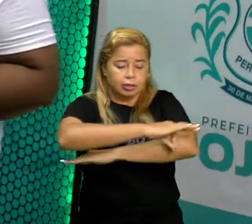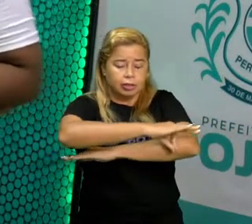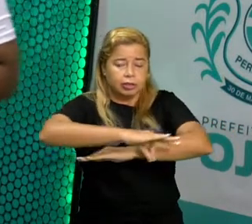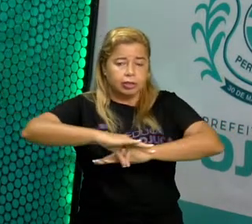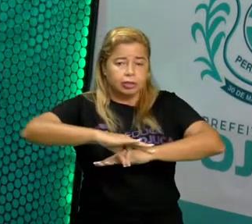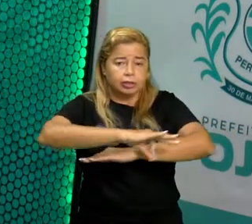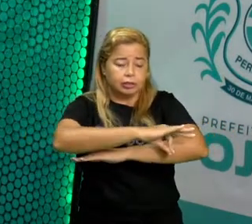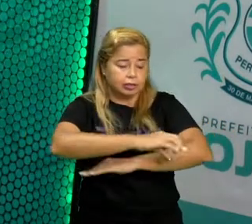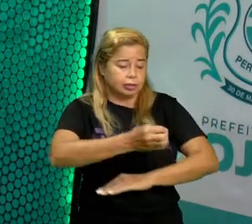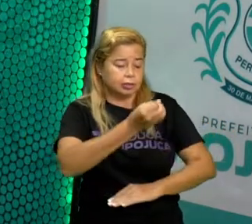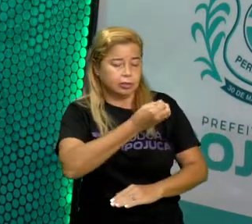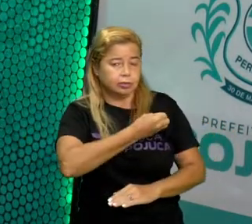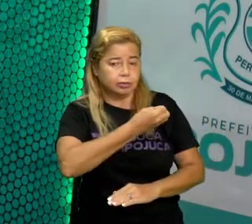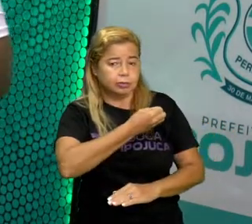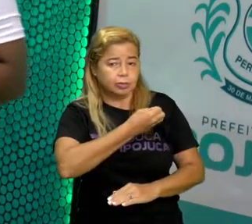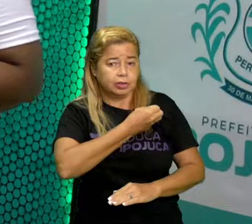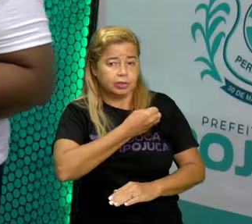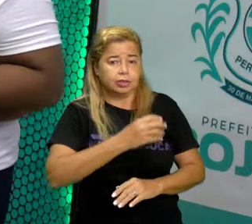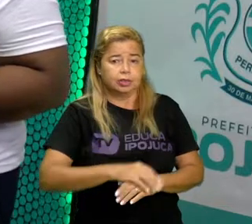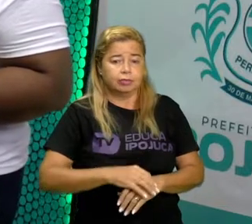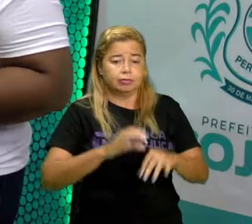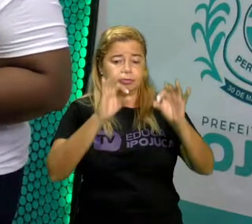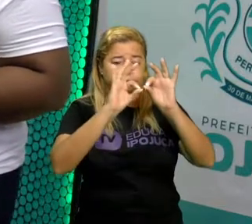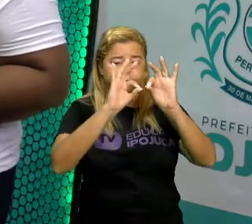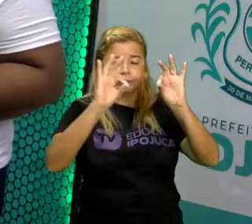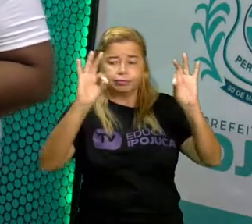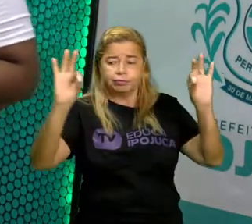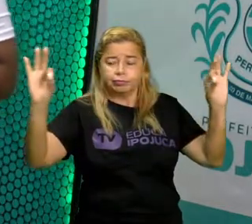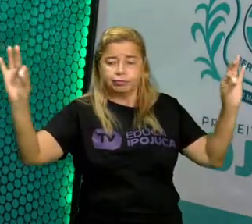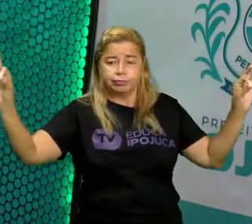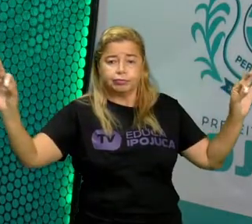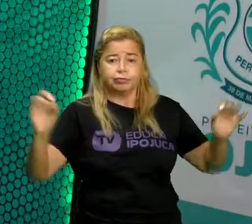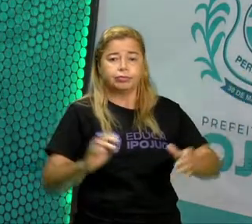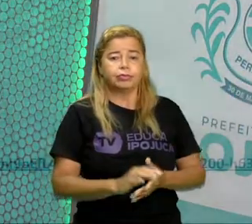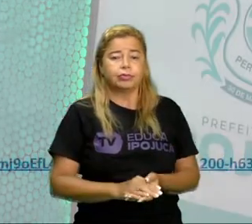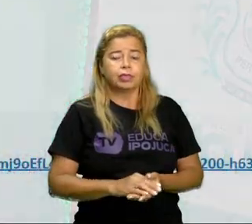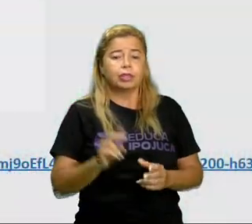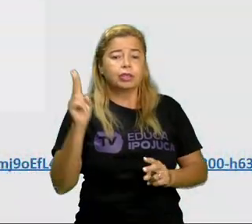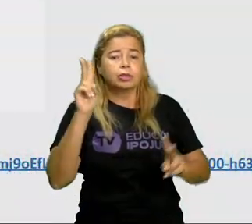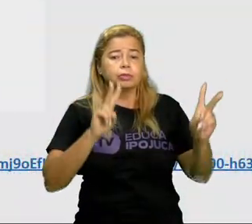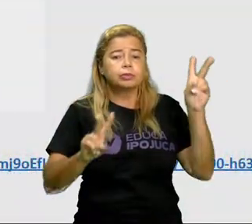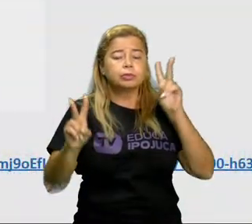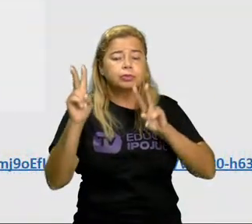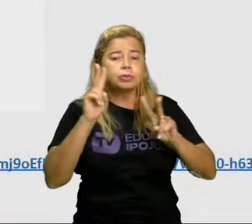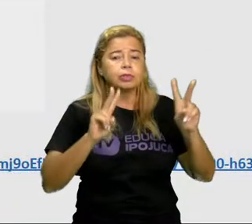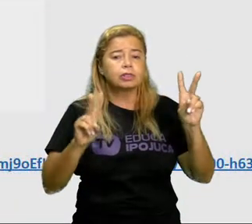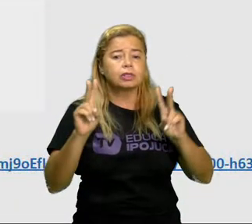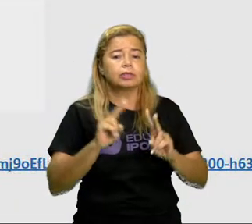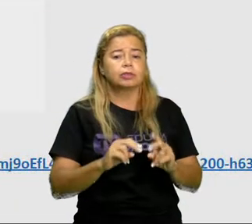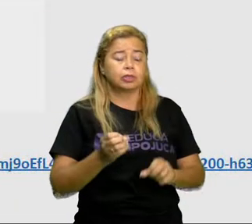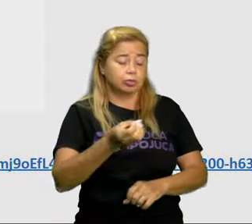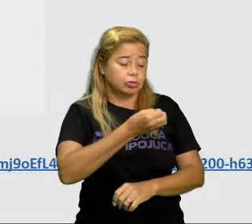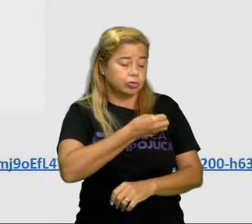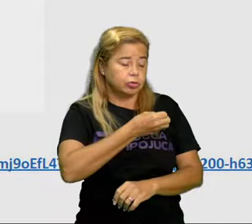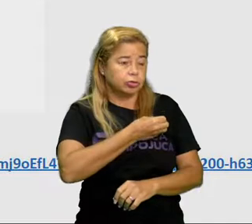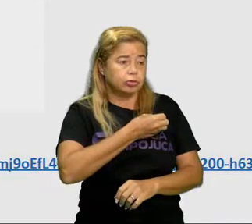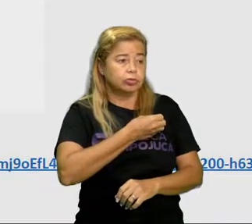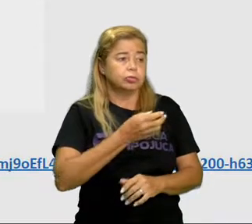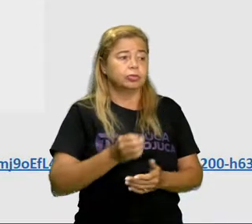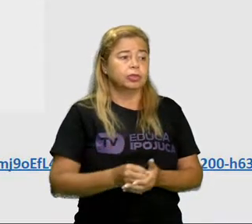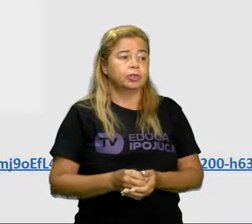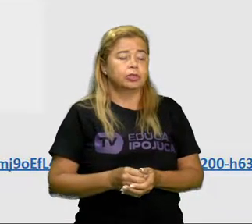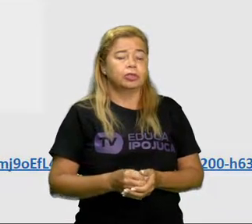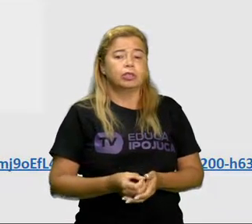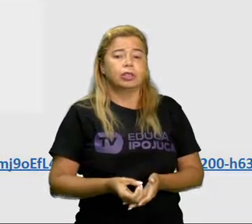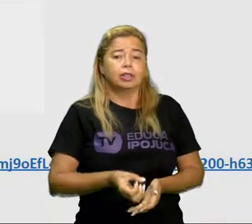está na horizontal. Observe que os números estão expostos do zero